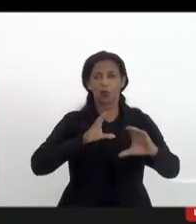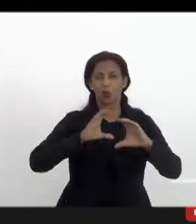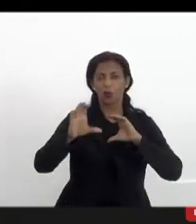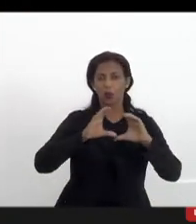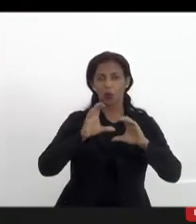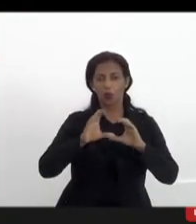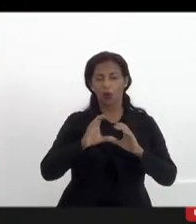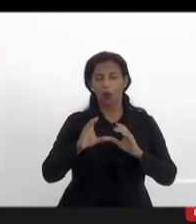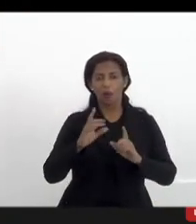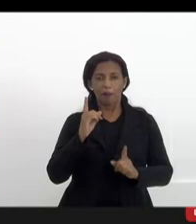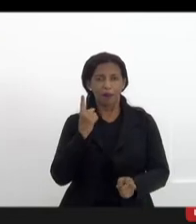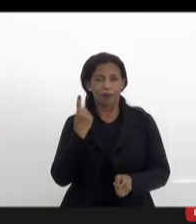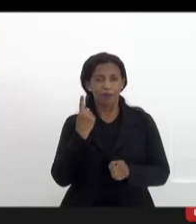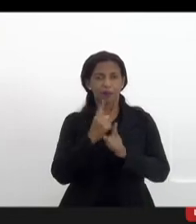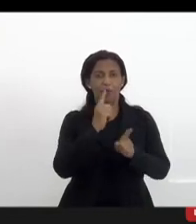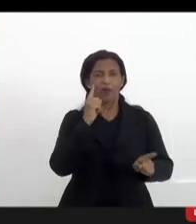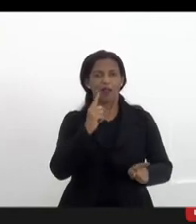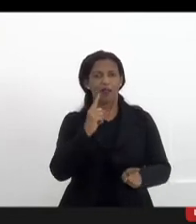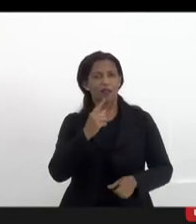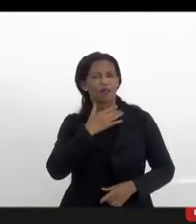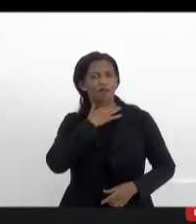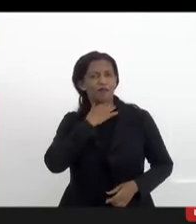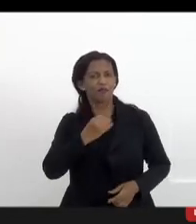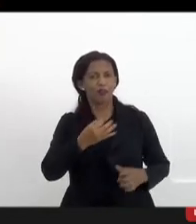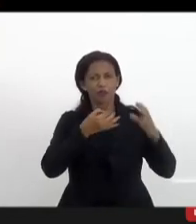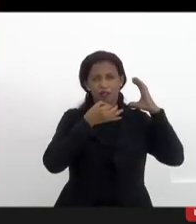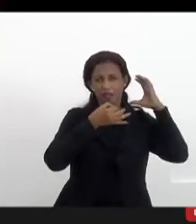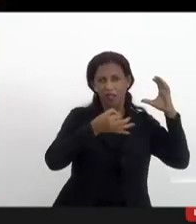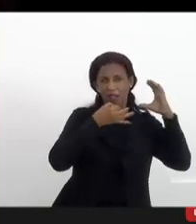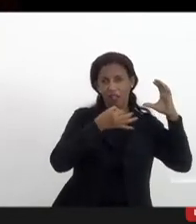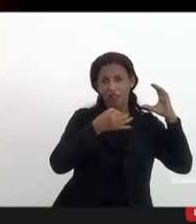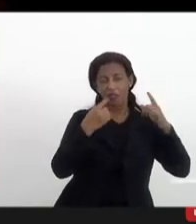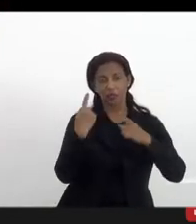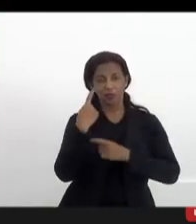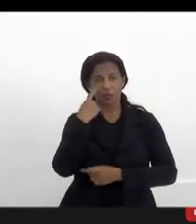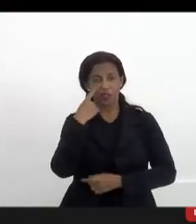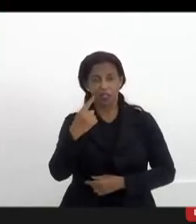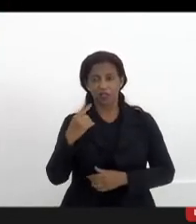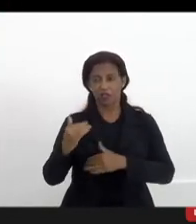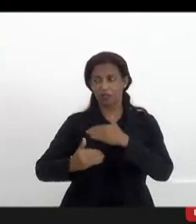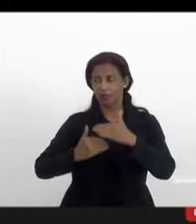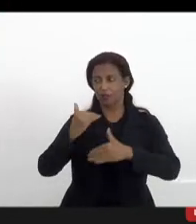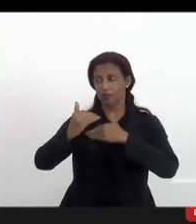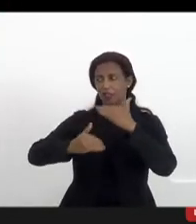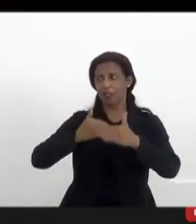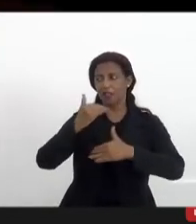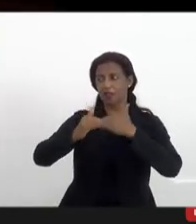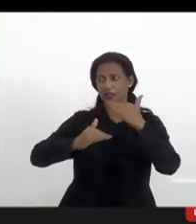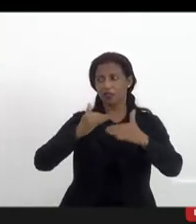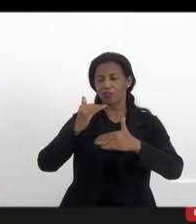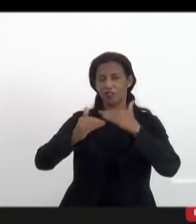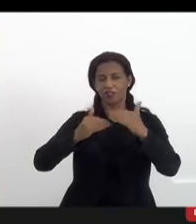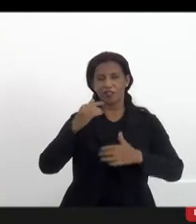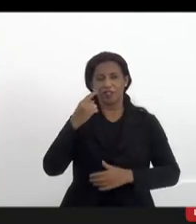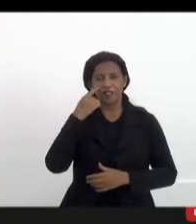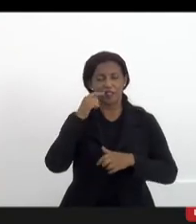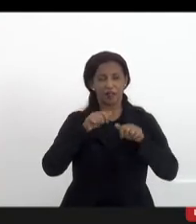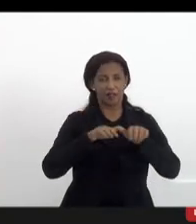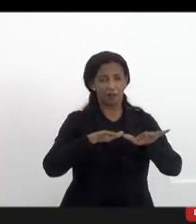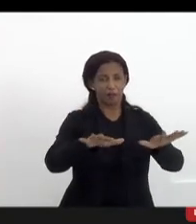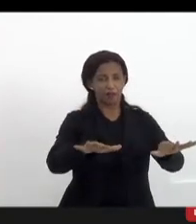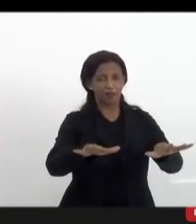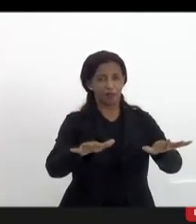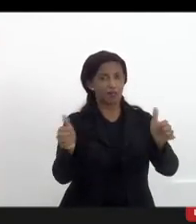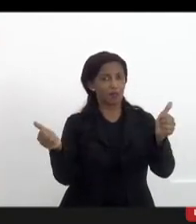para combater as fake news porque a gente via o crescente das fake news e que com a pandemia ia se